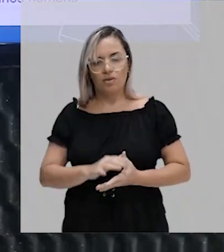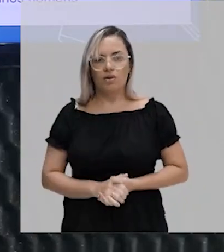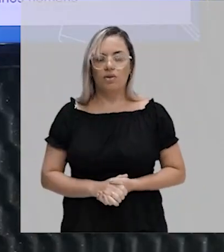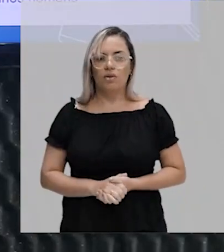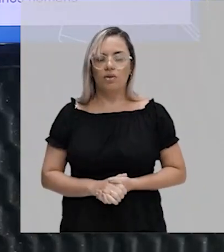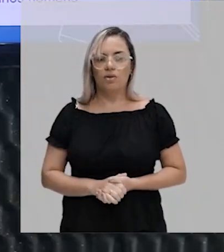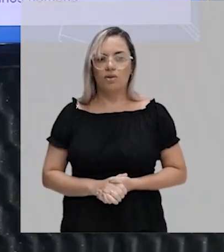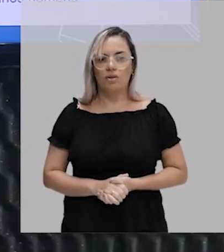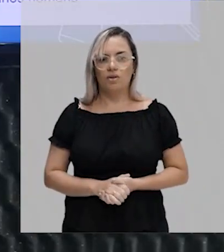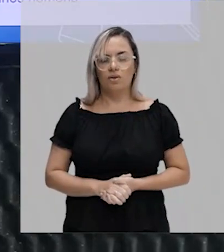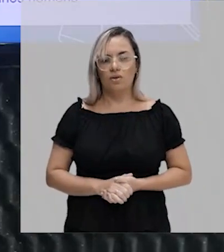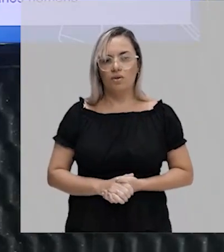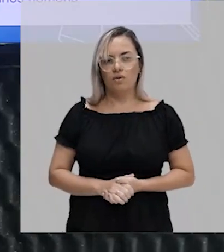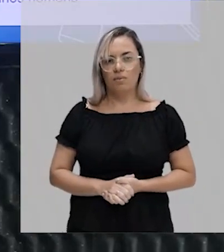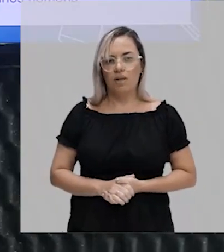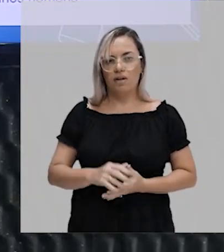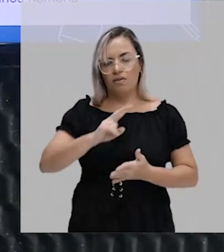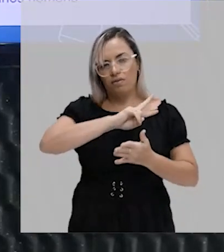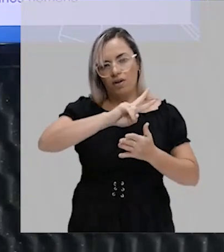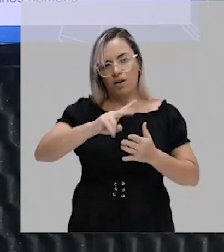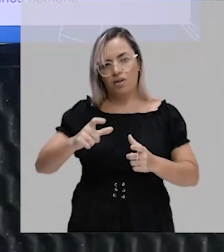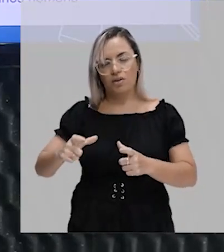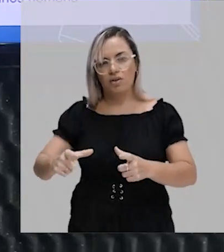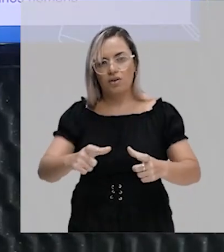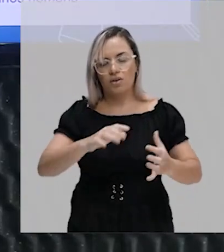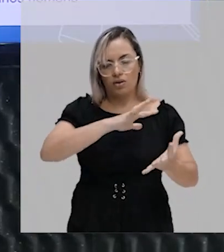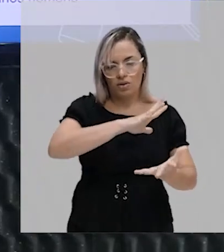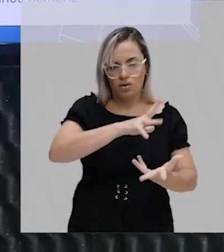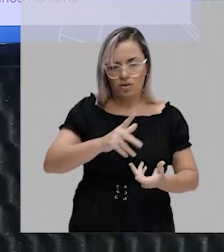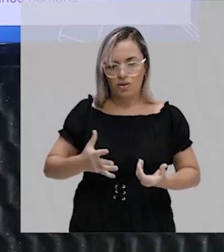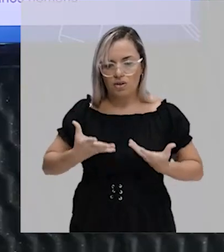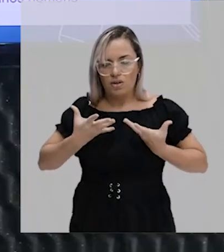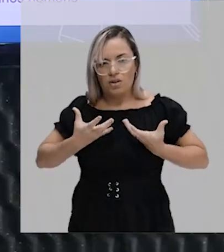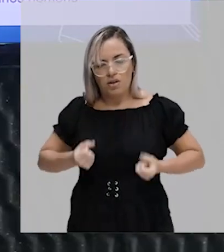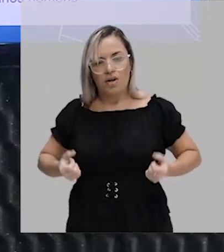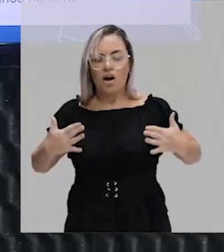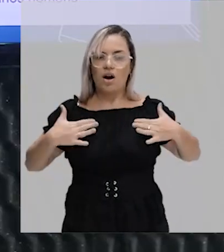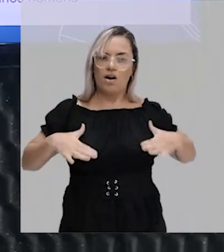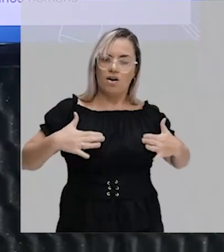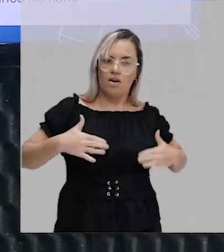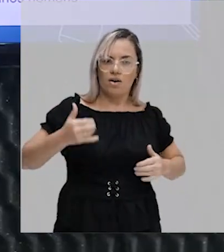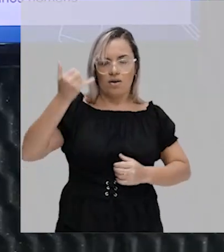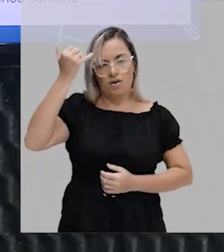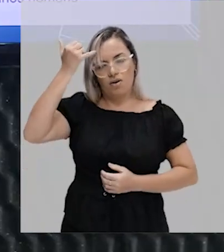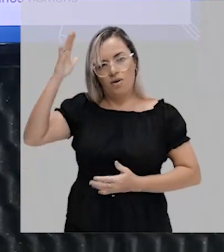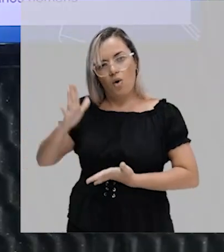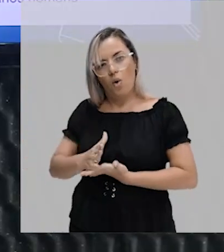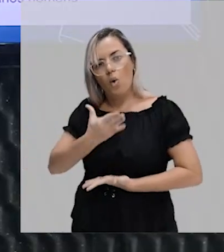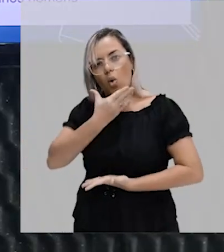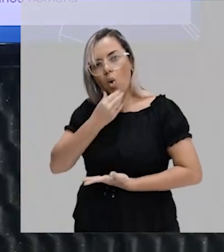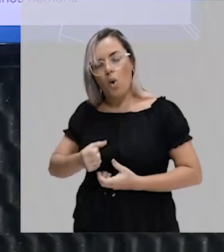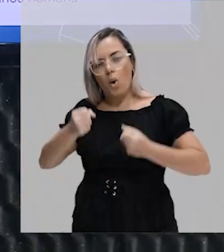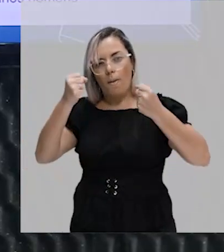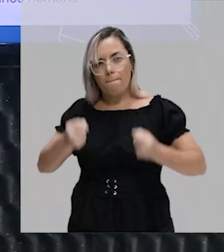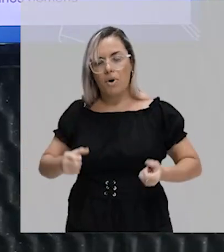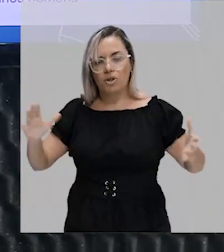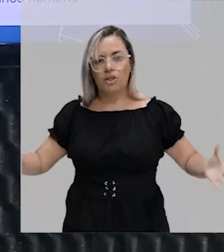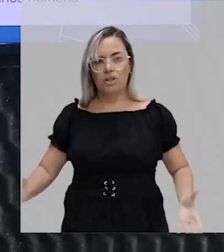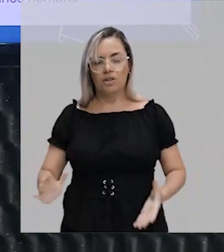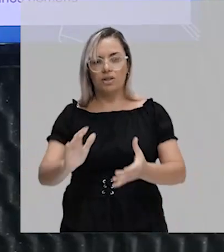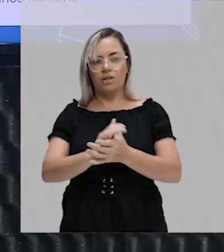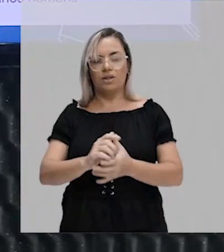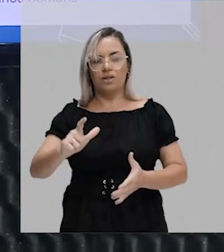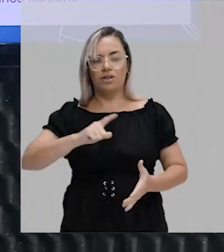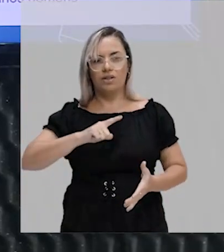muitos lugares do mundo, aceita-se de maneira mais tranquila essa ideia de que um homem possa se casar ou possa ter